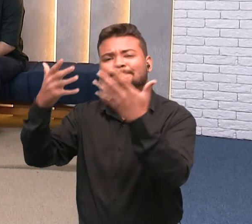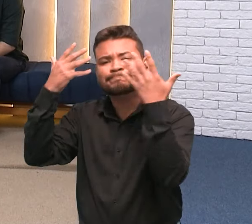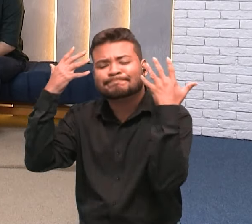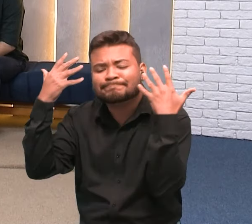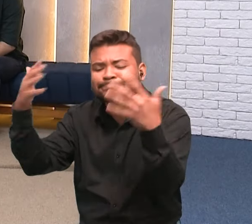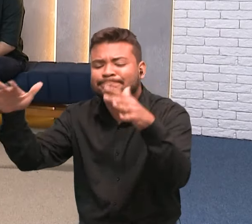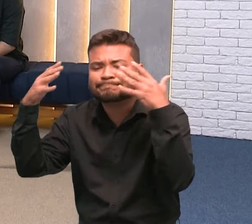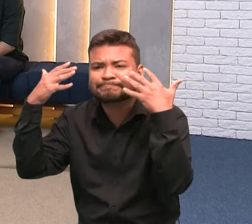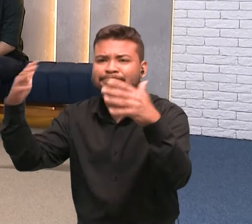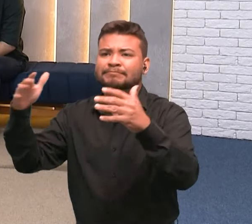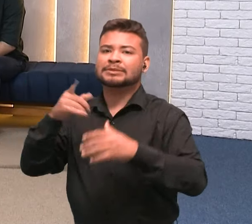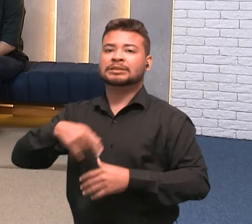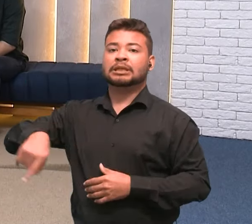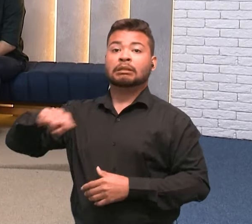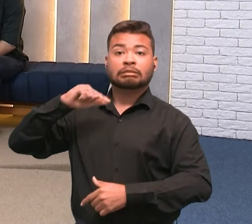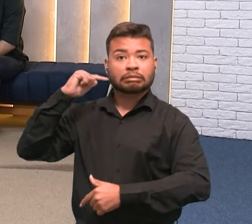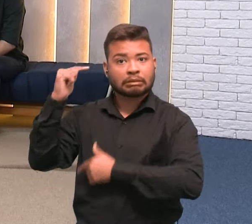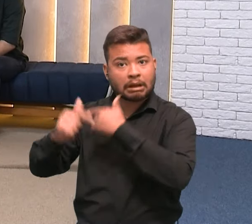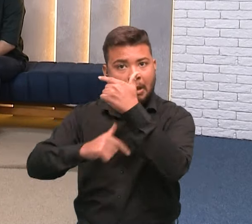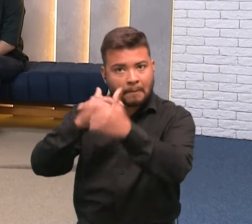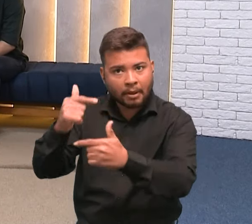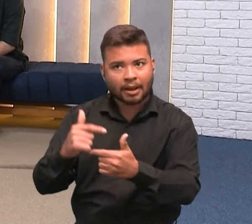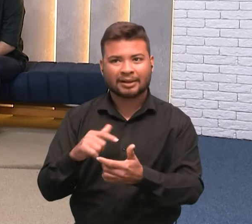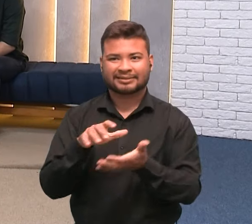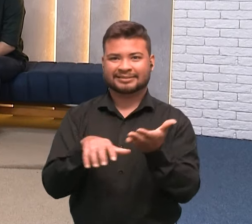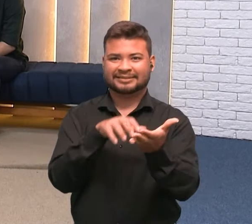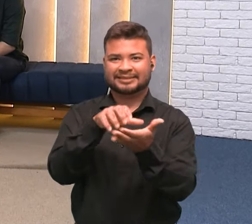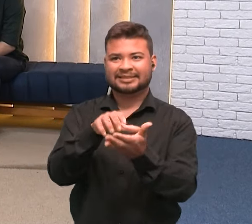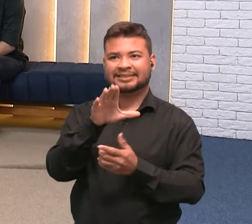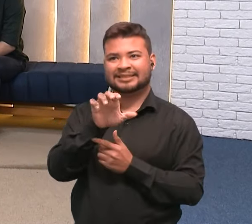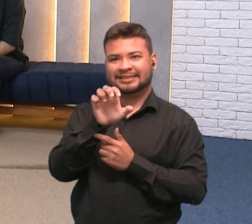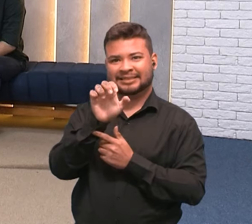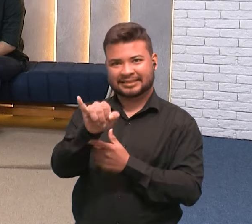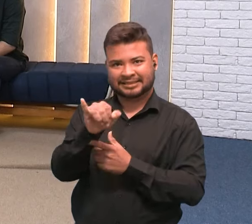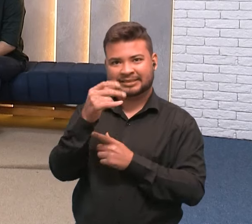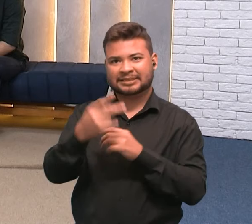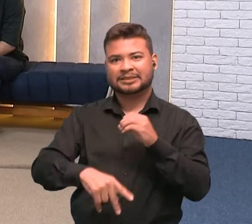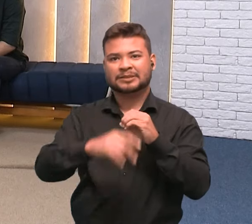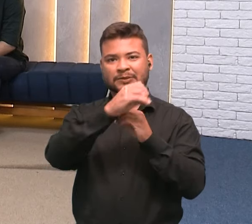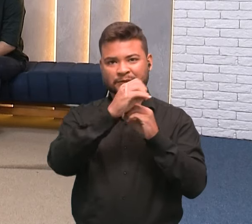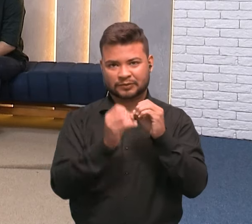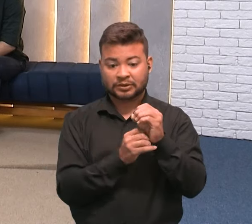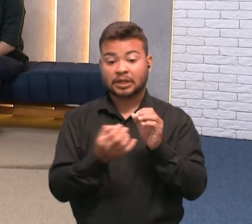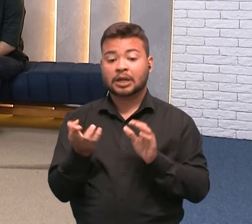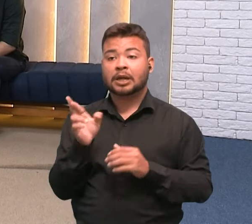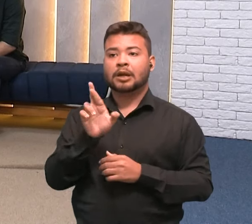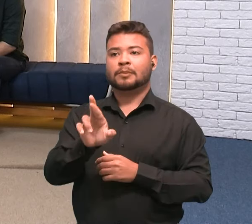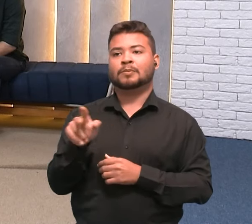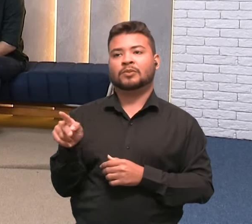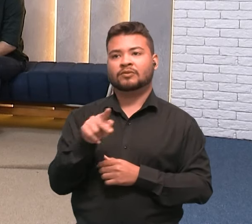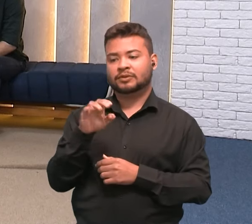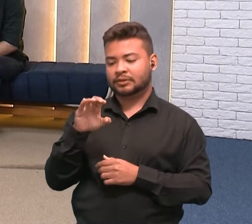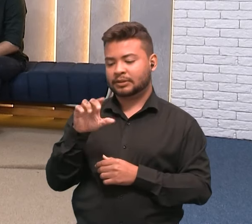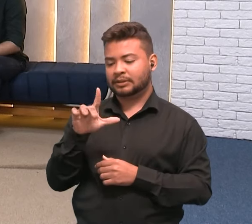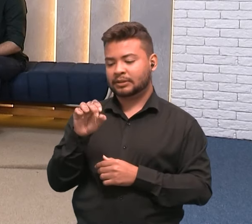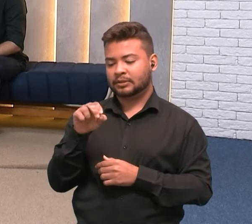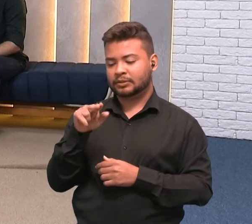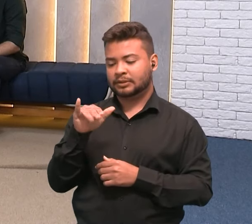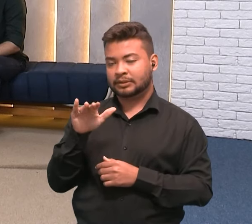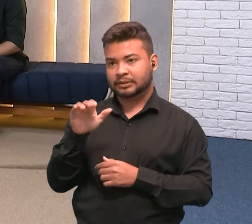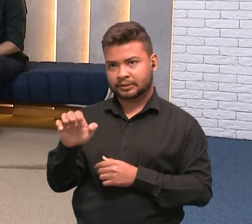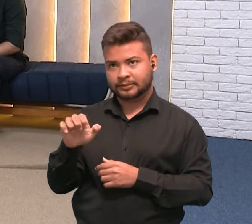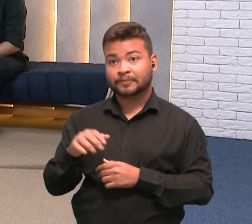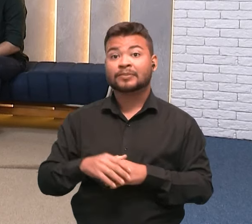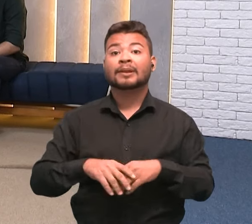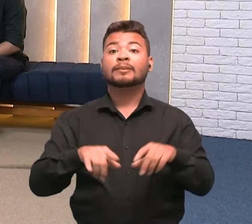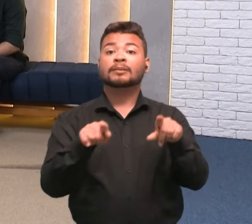todo o trabalho desenvolvido pelo Centro de Empreendedorismo e Incubação, representado pela professora Cleonice aqui, e também as empresas